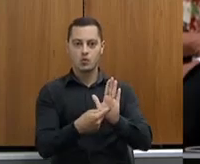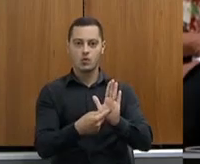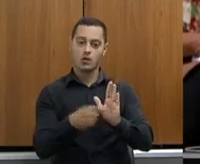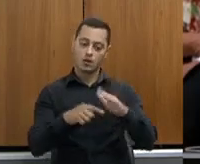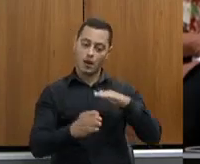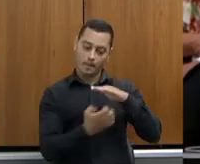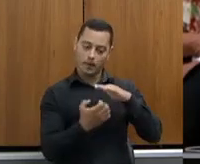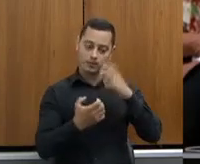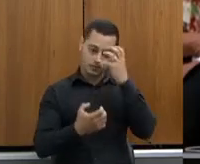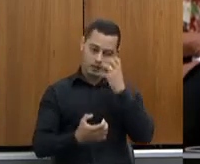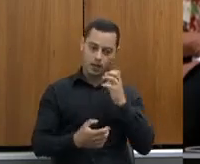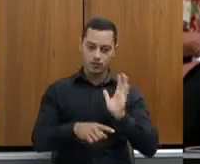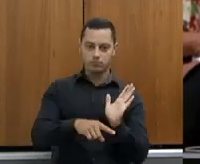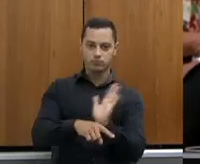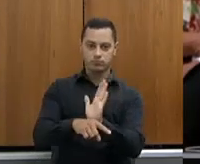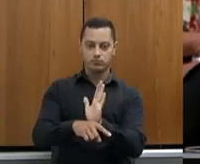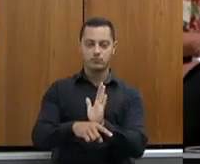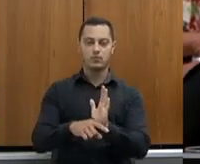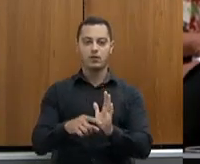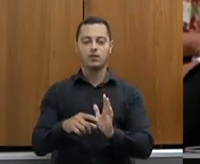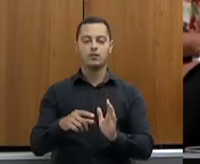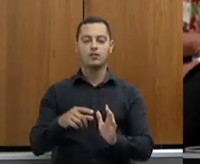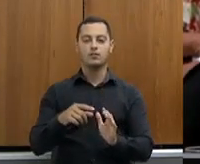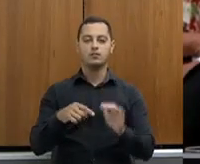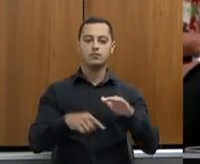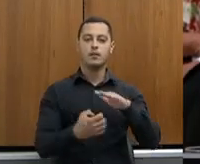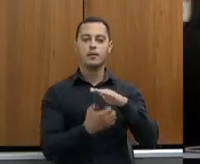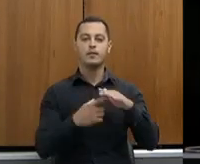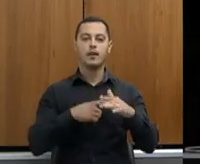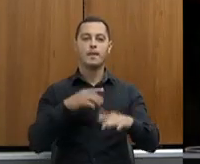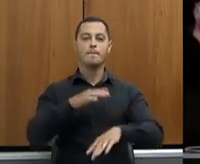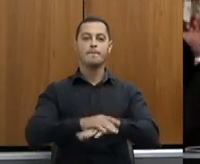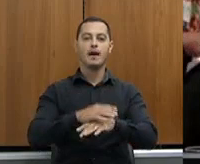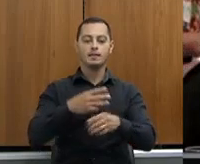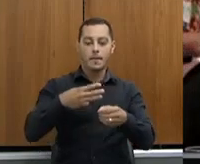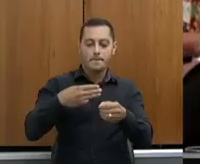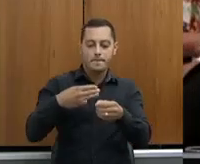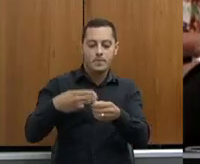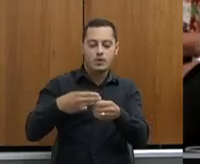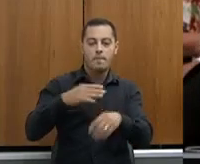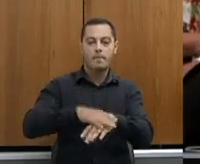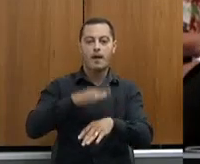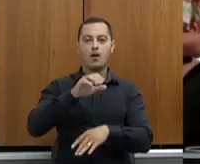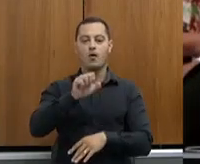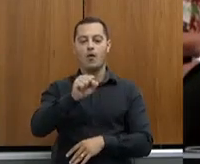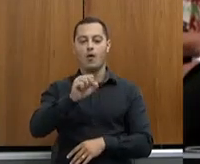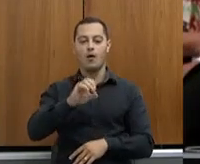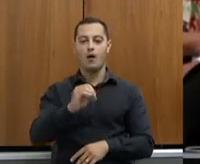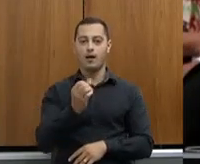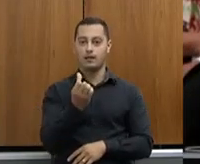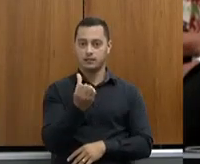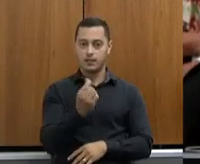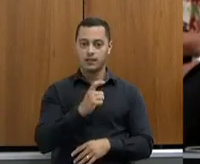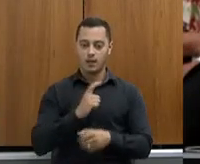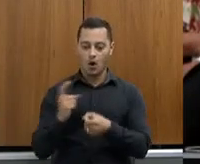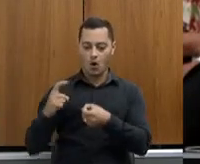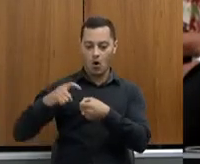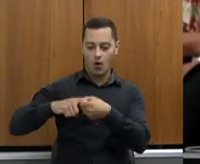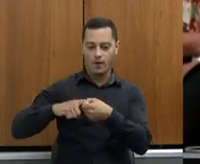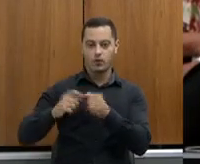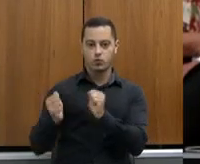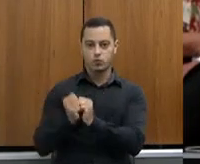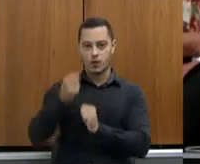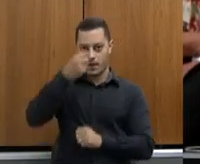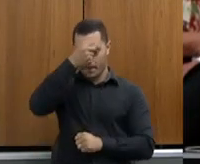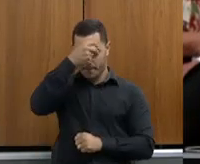tem. A EMATER, hoje, está em mais de 806 municípios, em convênio com as prefeituras. Então,